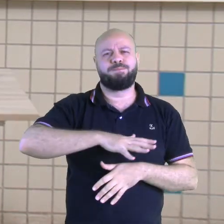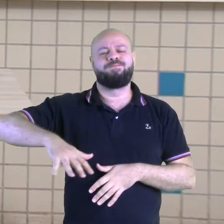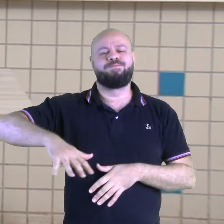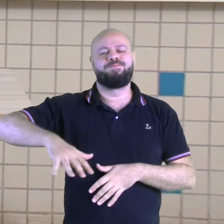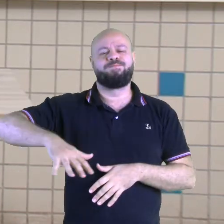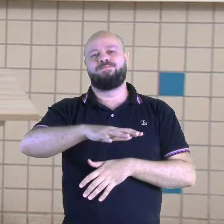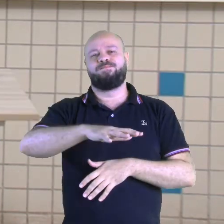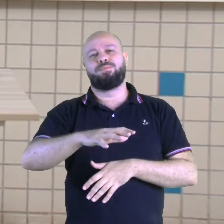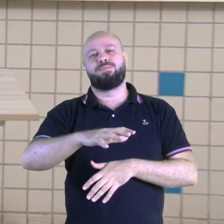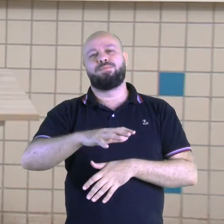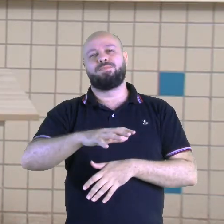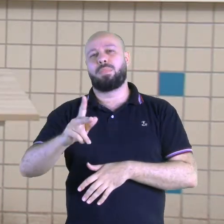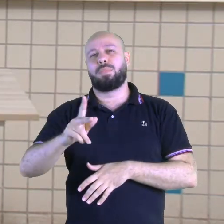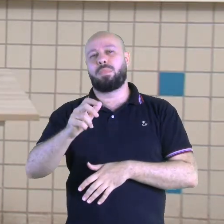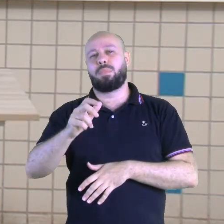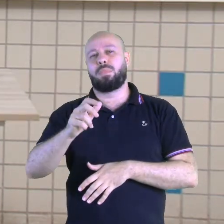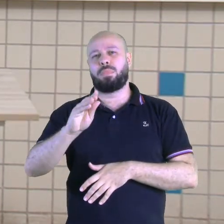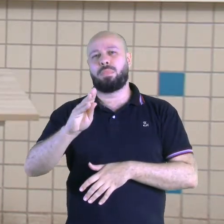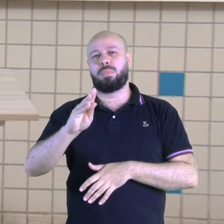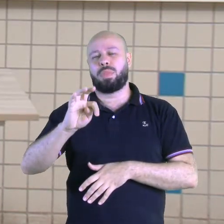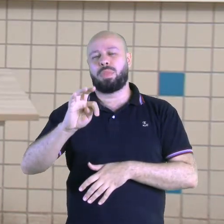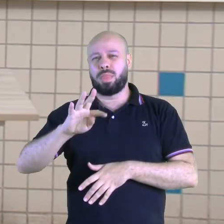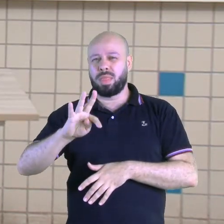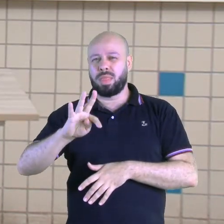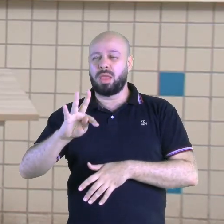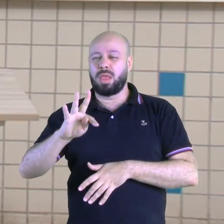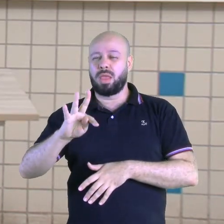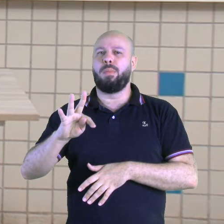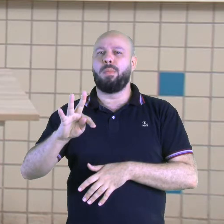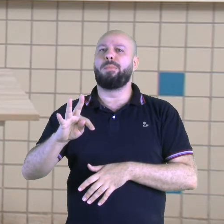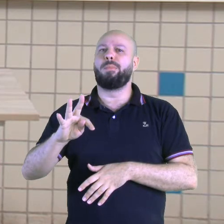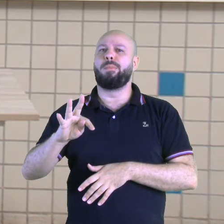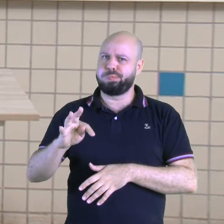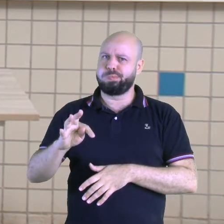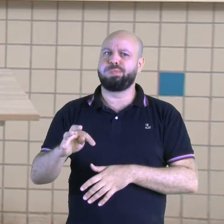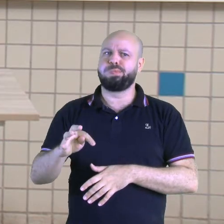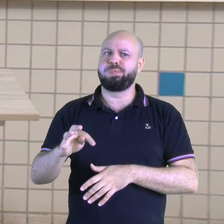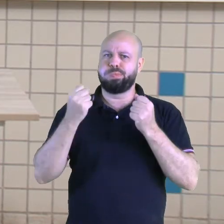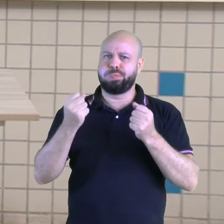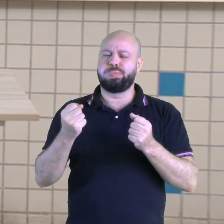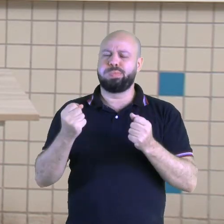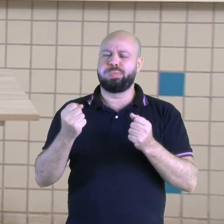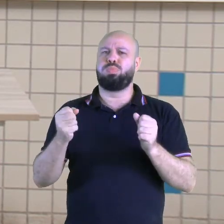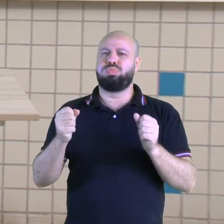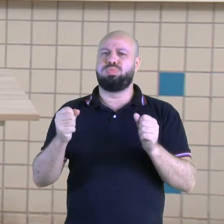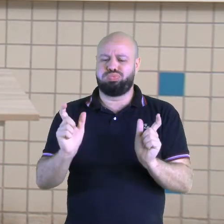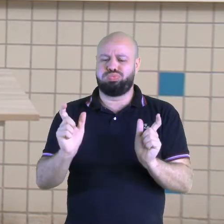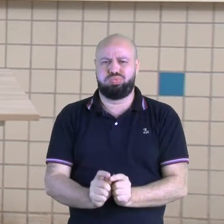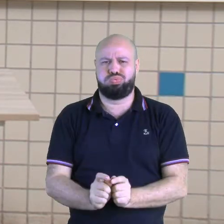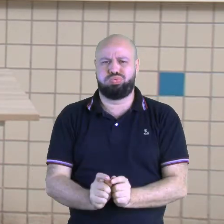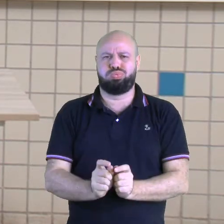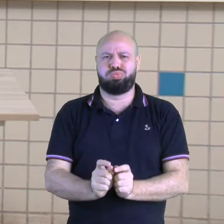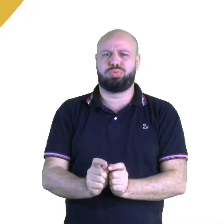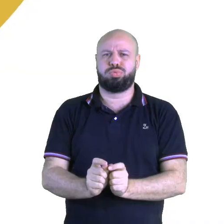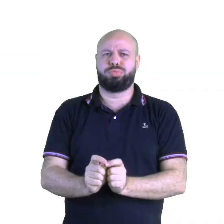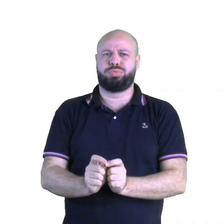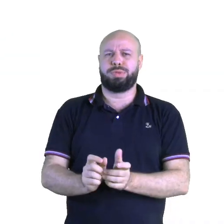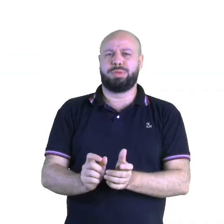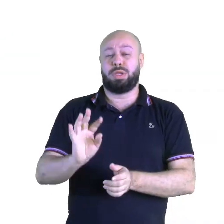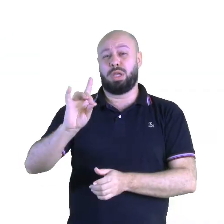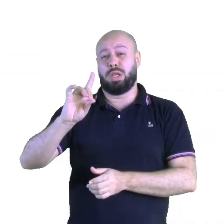quê? Prejudicado, não é mesmo? Então preste atenção na aula que é sobre isso que nós vamos falar hoje, ok?